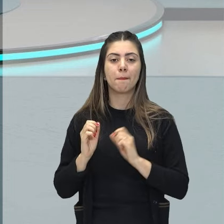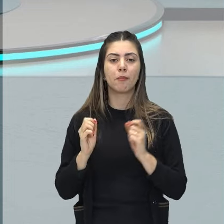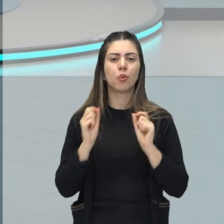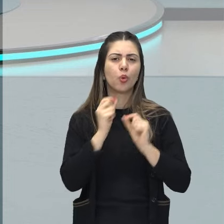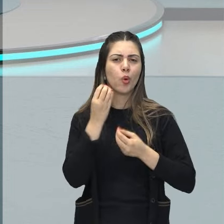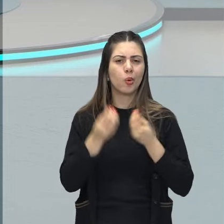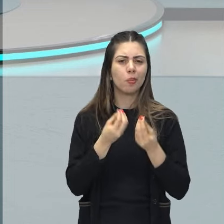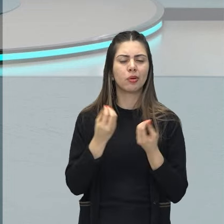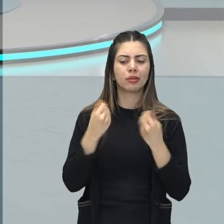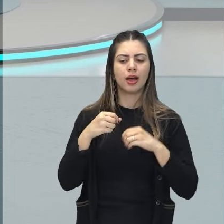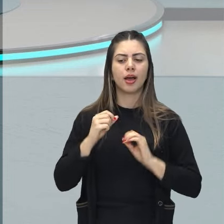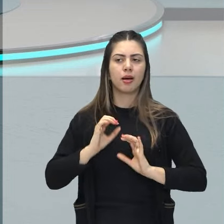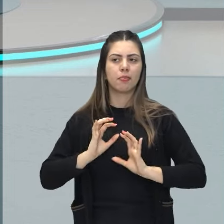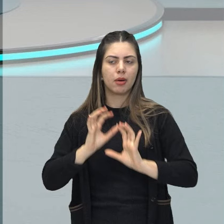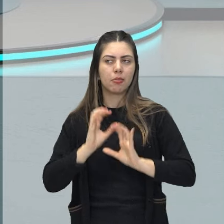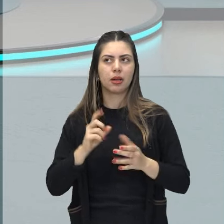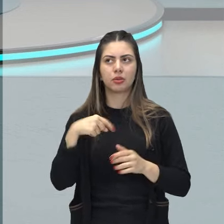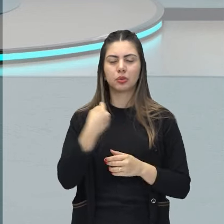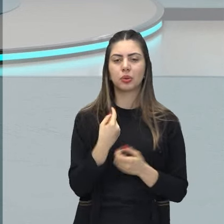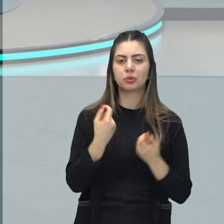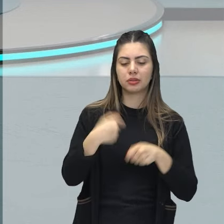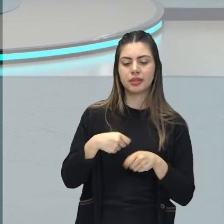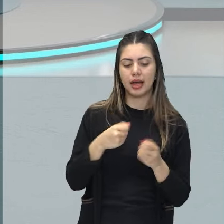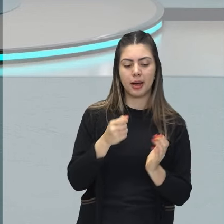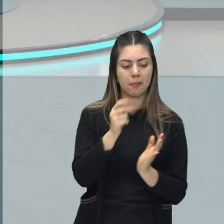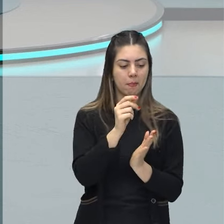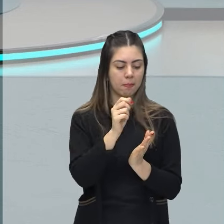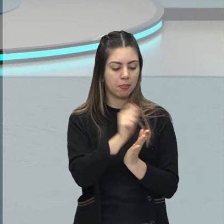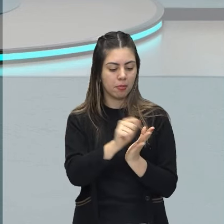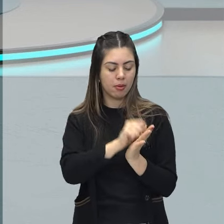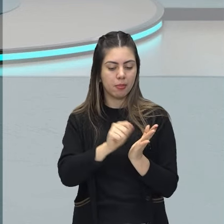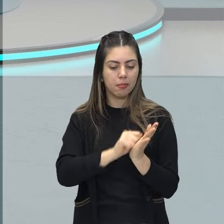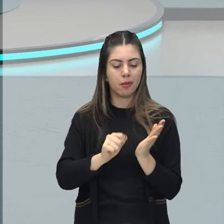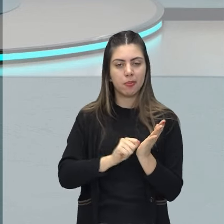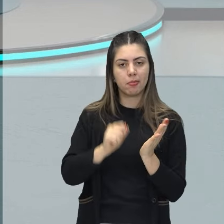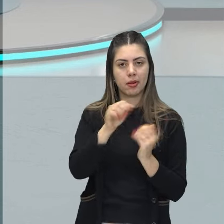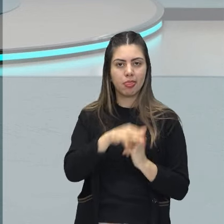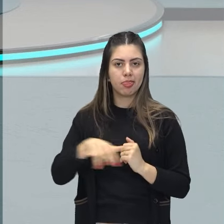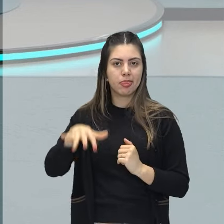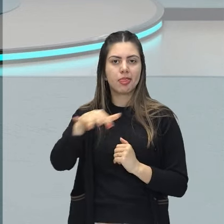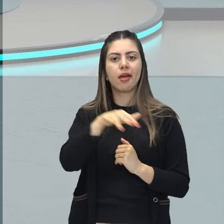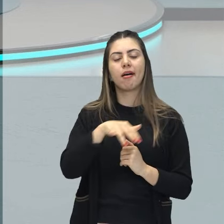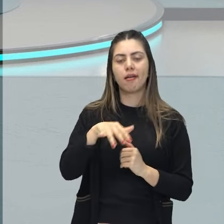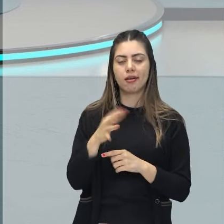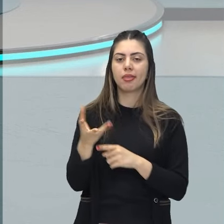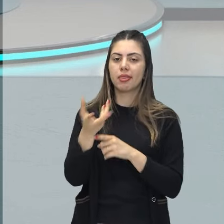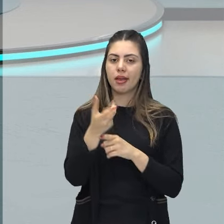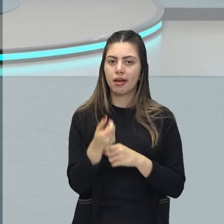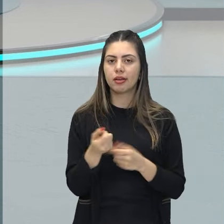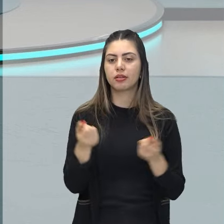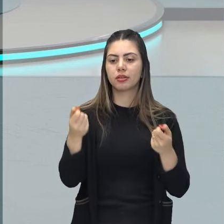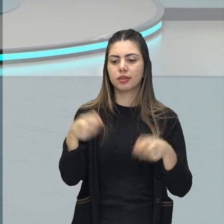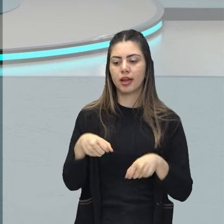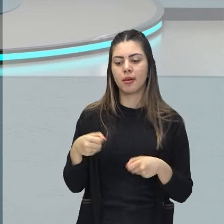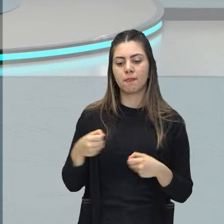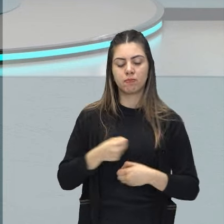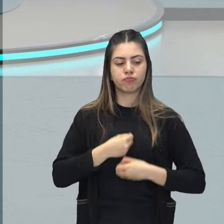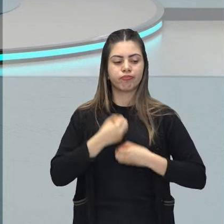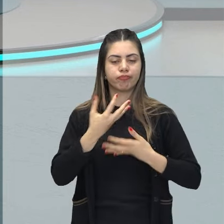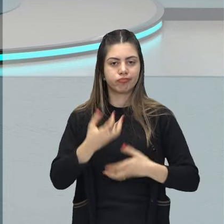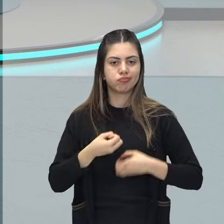de textos, para a produção artística de novos escritores que vão expressar